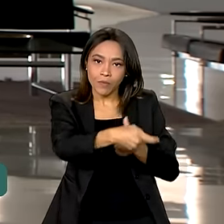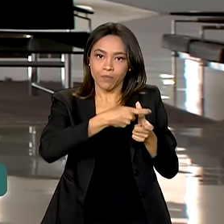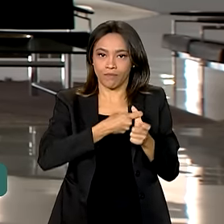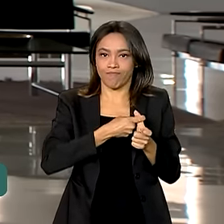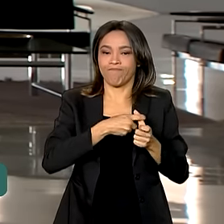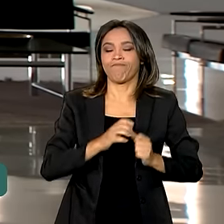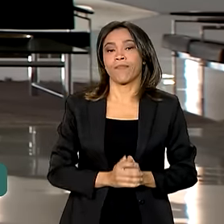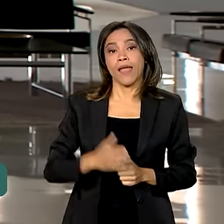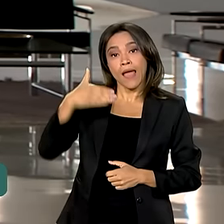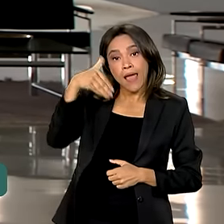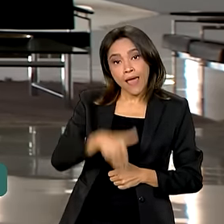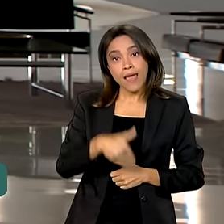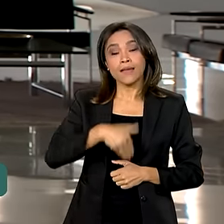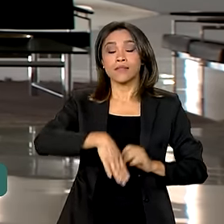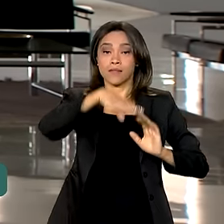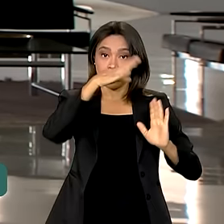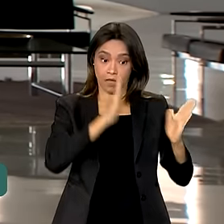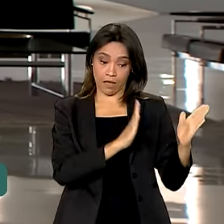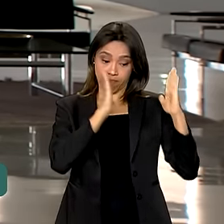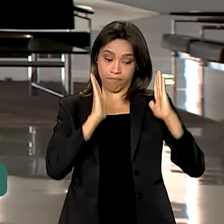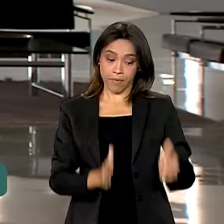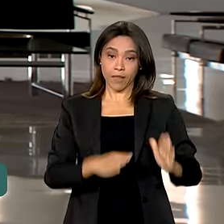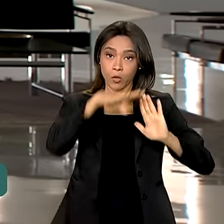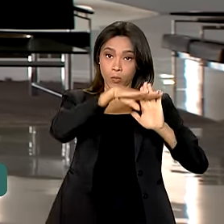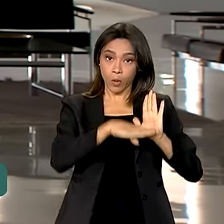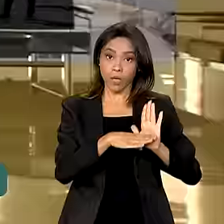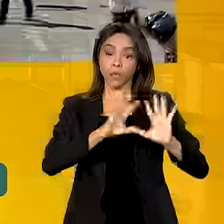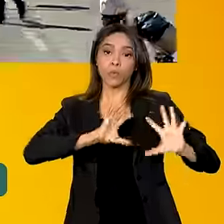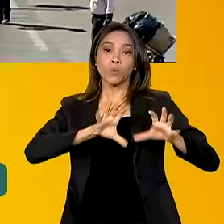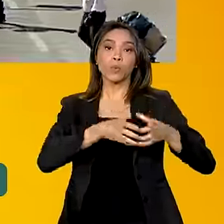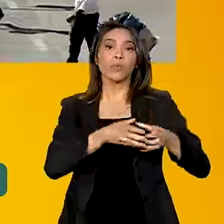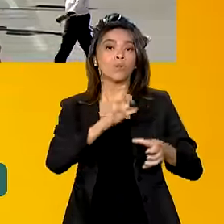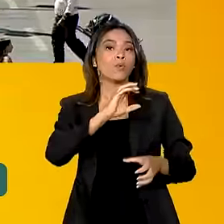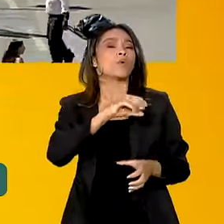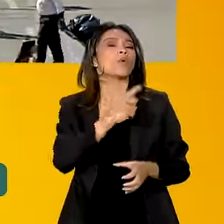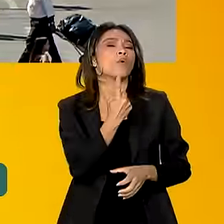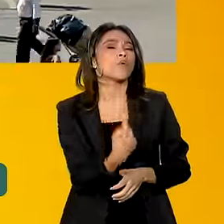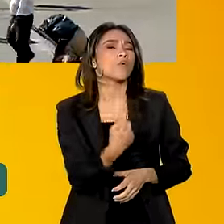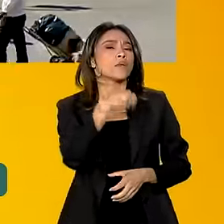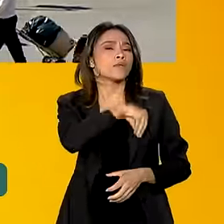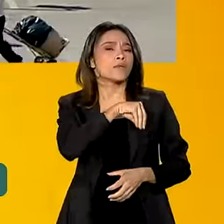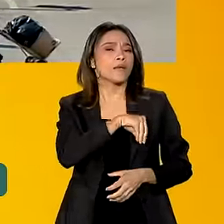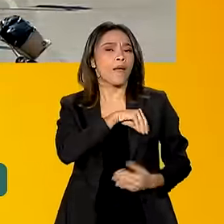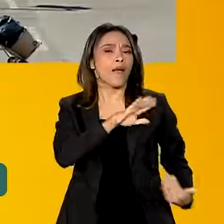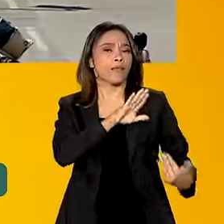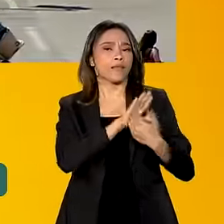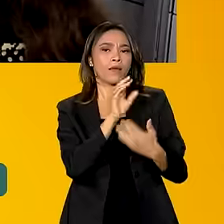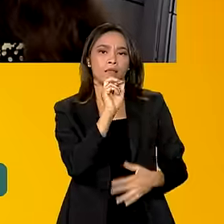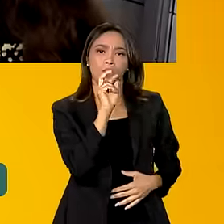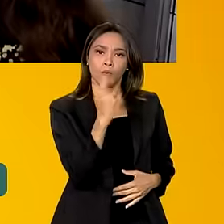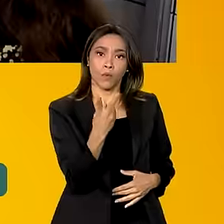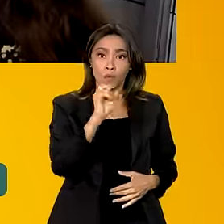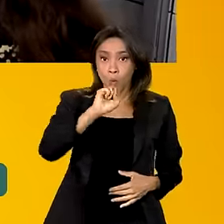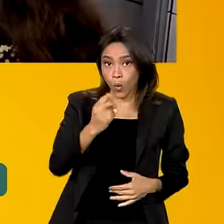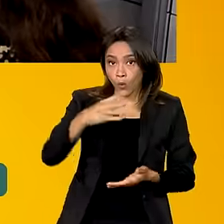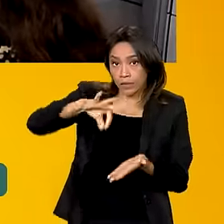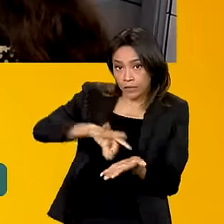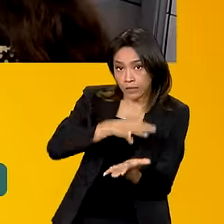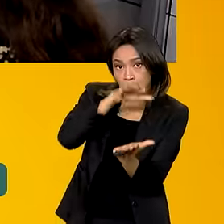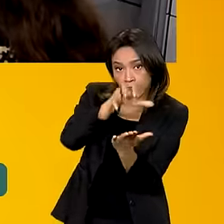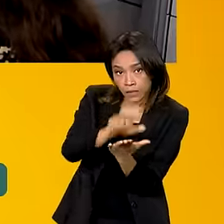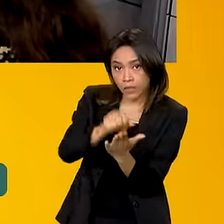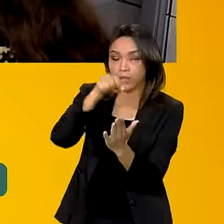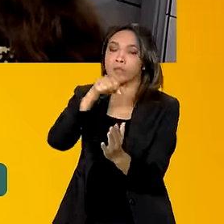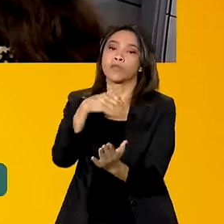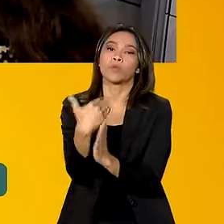Esta etapa do programa contempla pessoas da faixa 1 com renda de até dois salários mínimos ou inscritas no Cade Único.